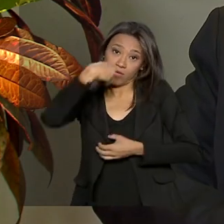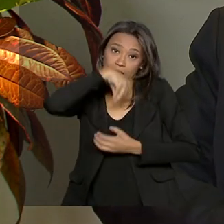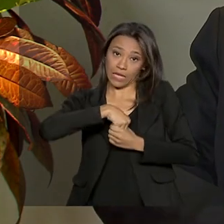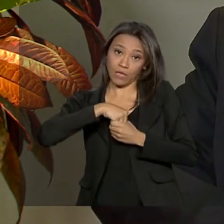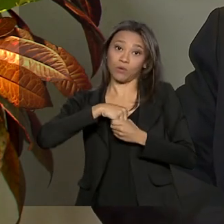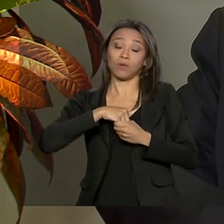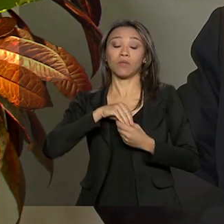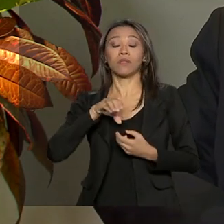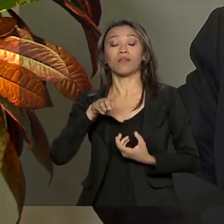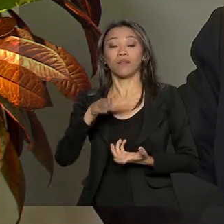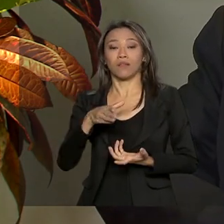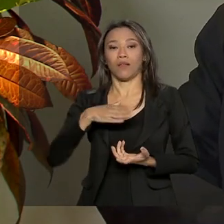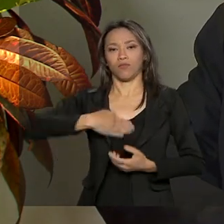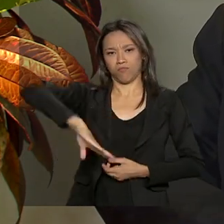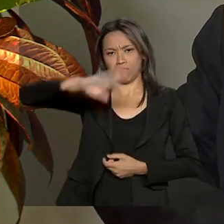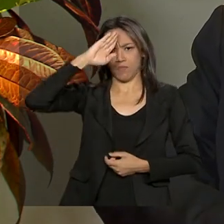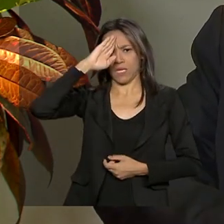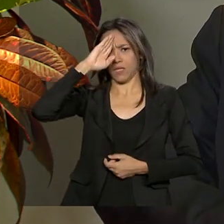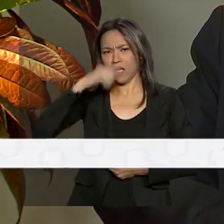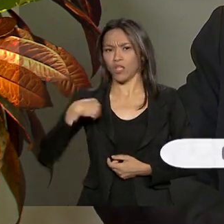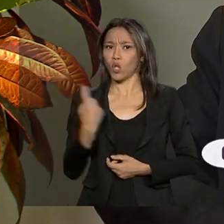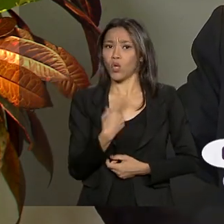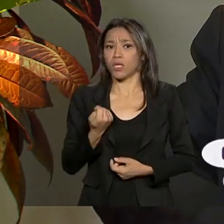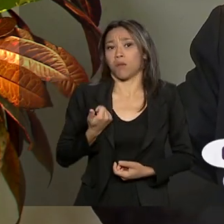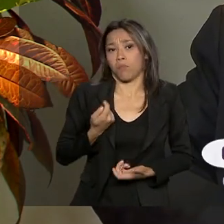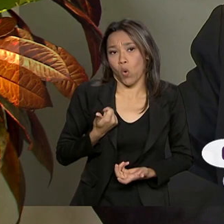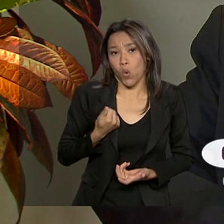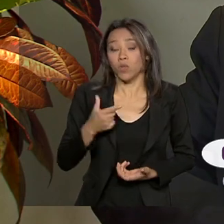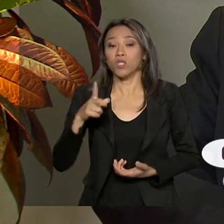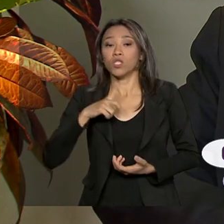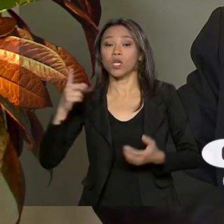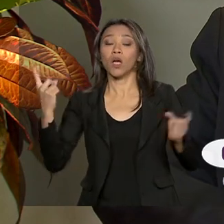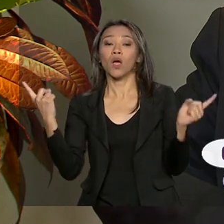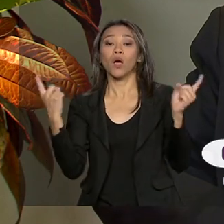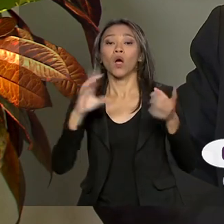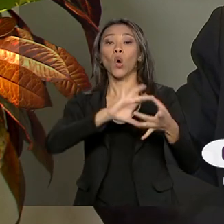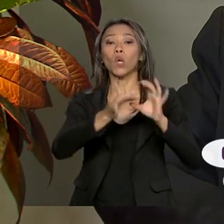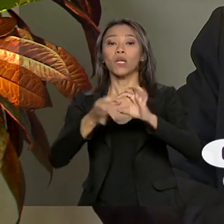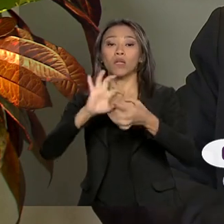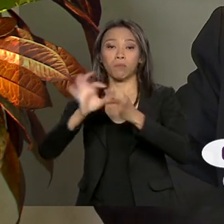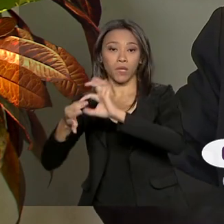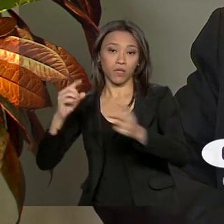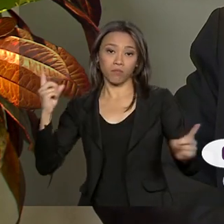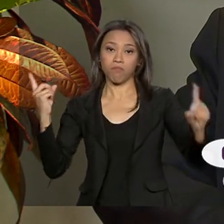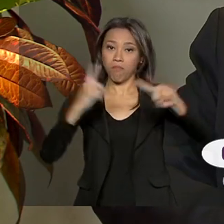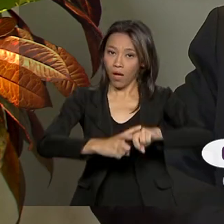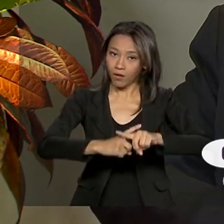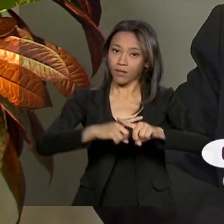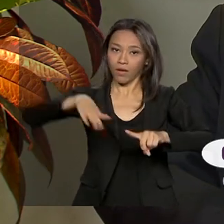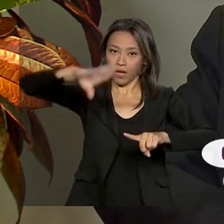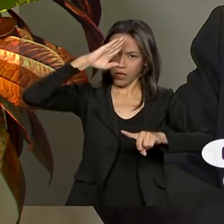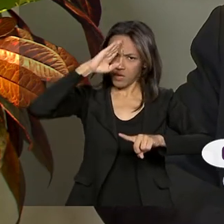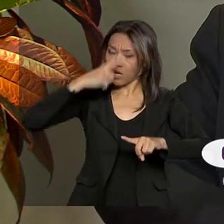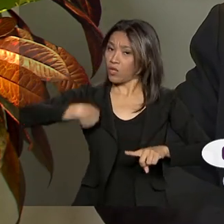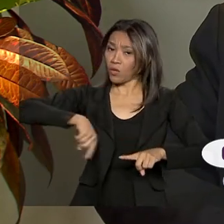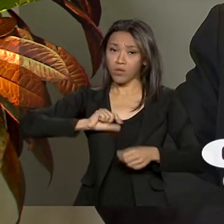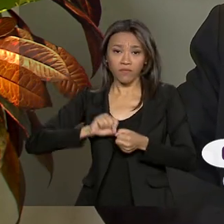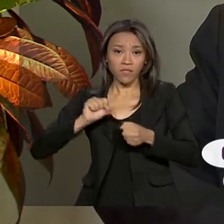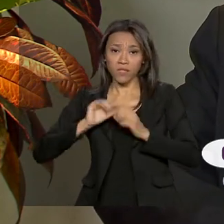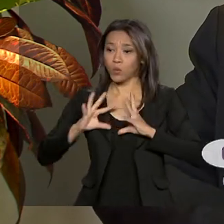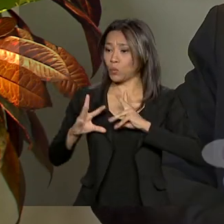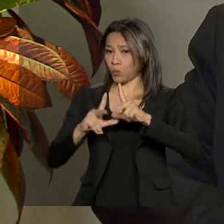Cavalaria, nós éramos muito poucos, e a Olimpíada Acadêmica incluía muitos esportes, a gente acabava fazendo tudo. Então,